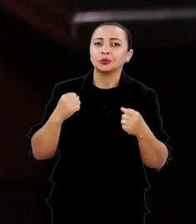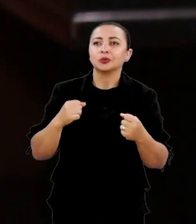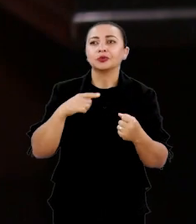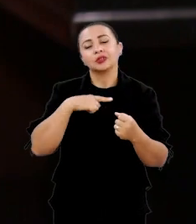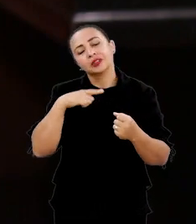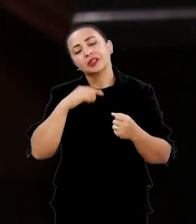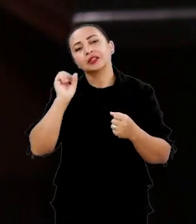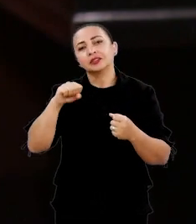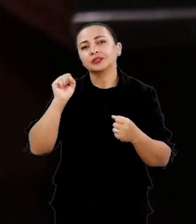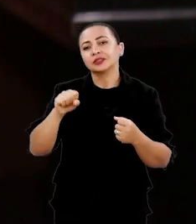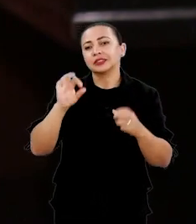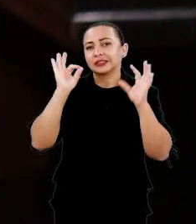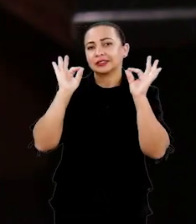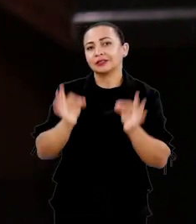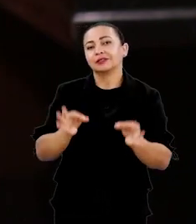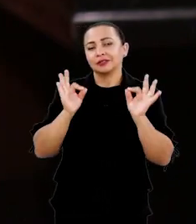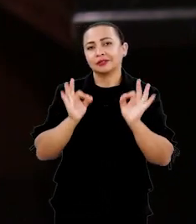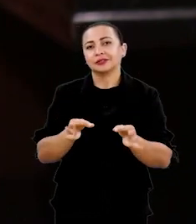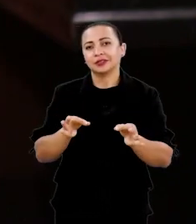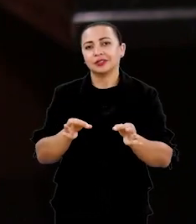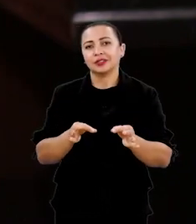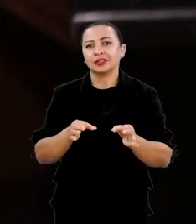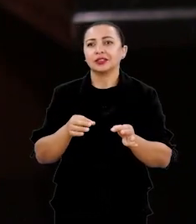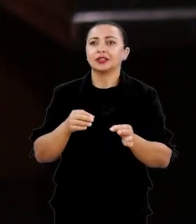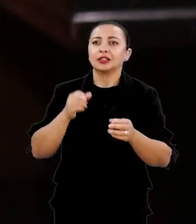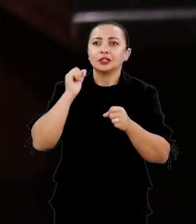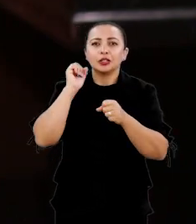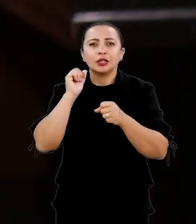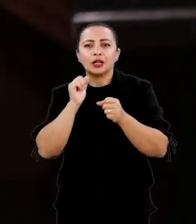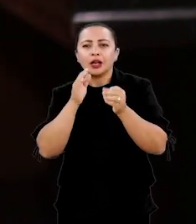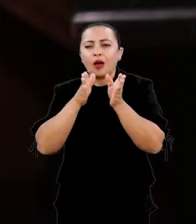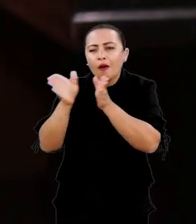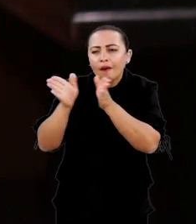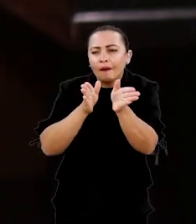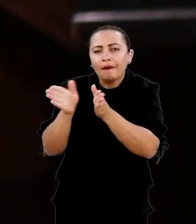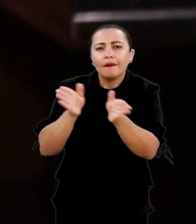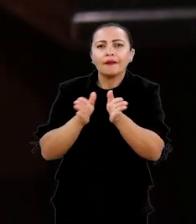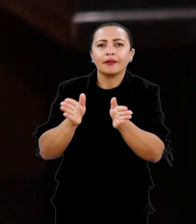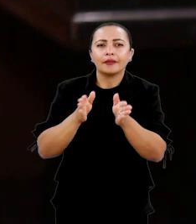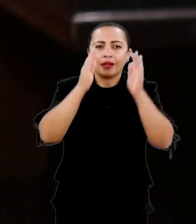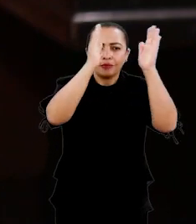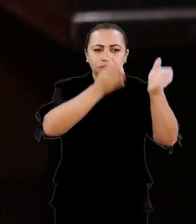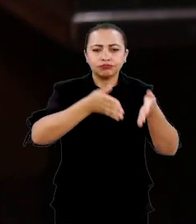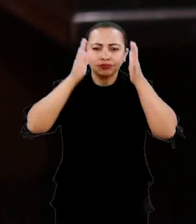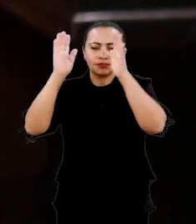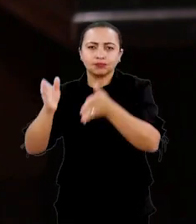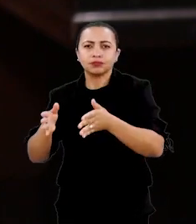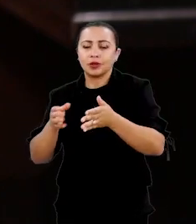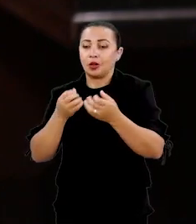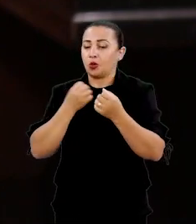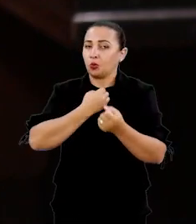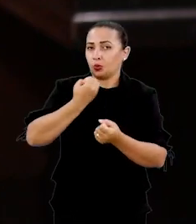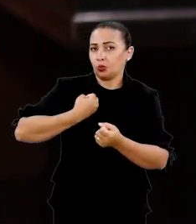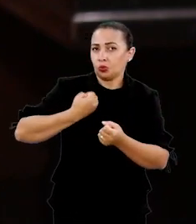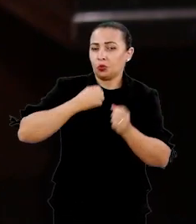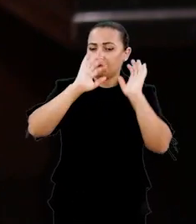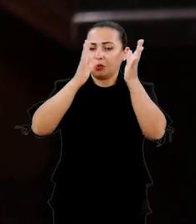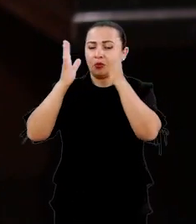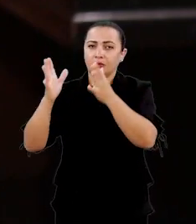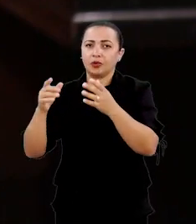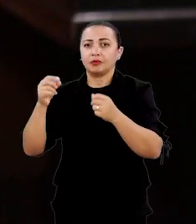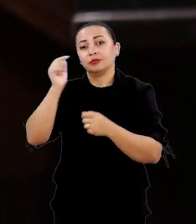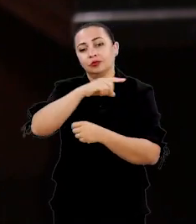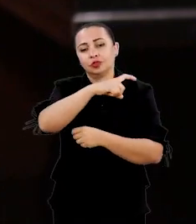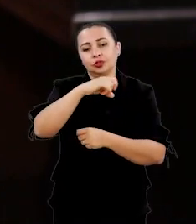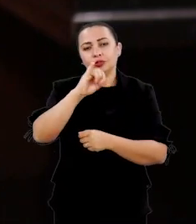possibilidade certa de de mudar o paradigma dos dados biográficos dele então hoje a gente tem condição